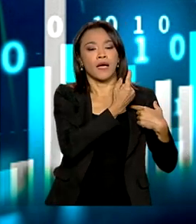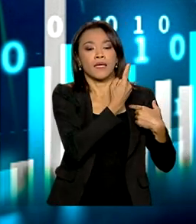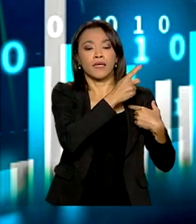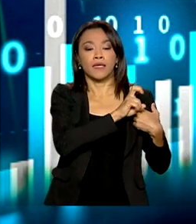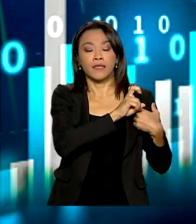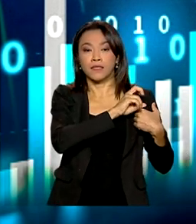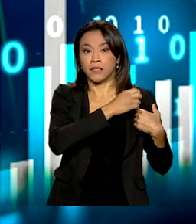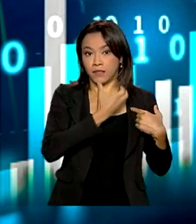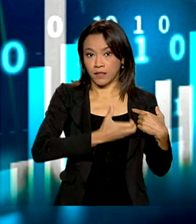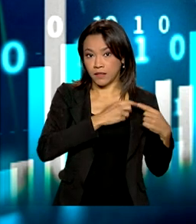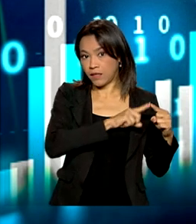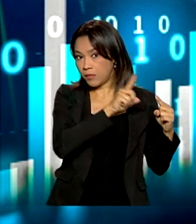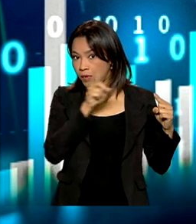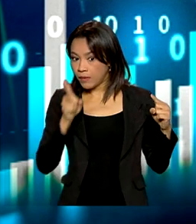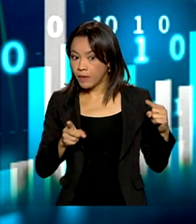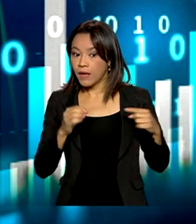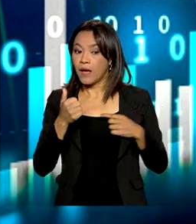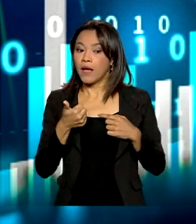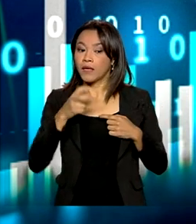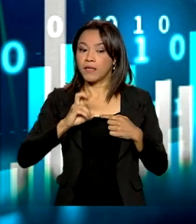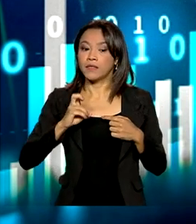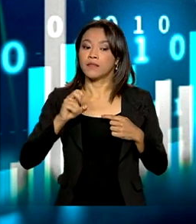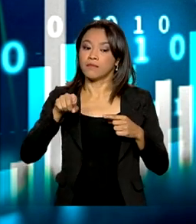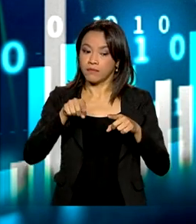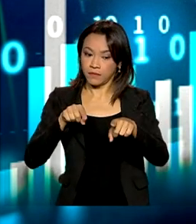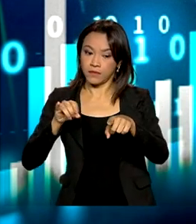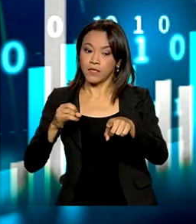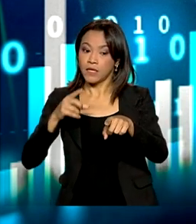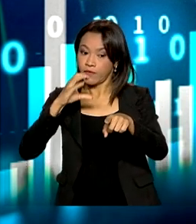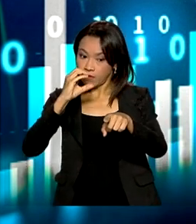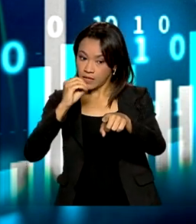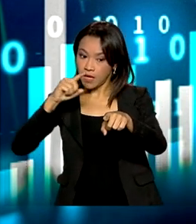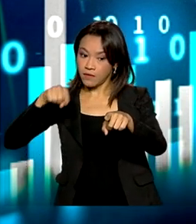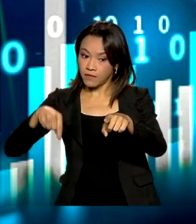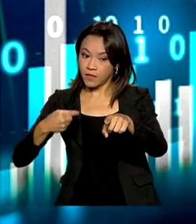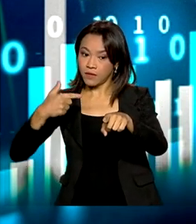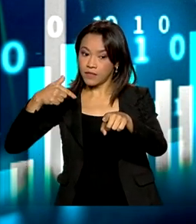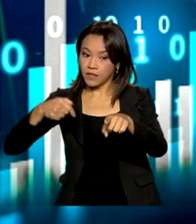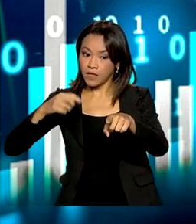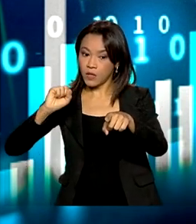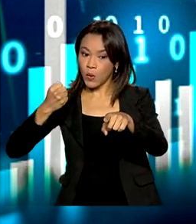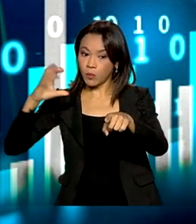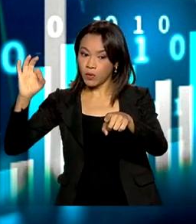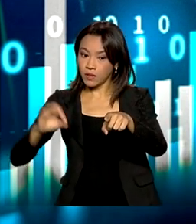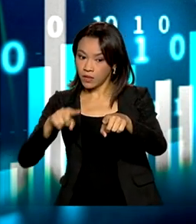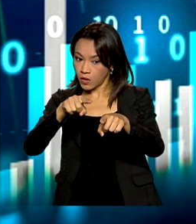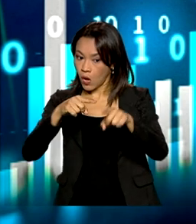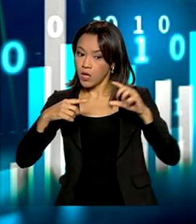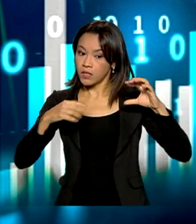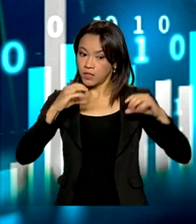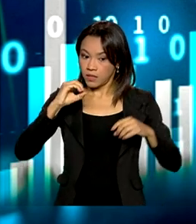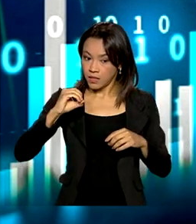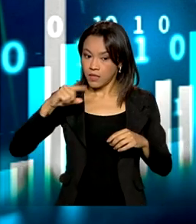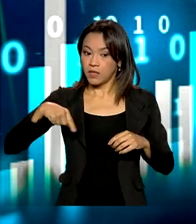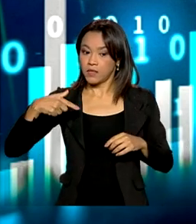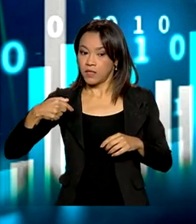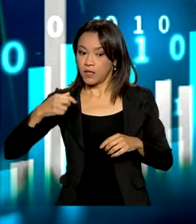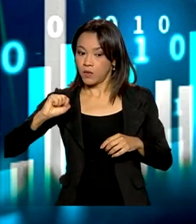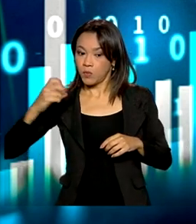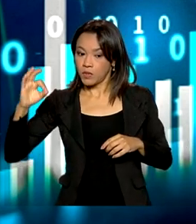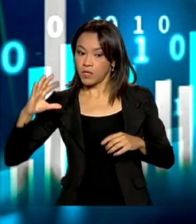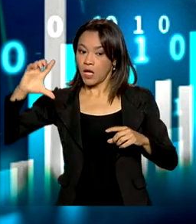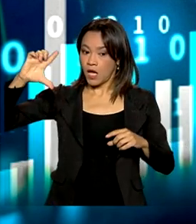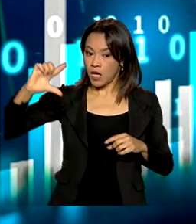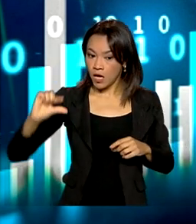de 0,78%, mostrando, portanto, uma desaceleração do processo inflacionário. O